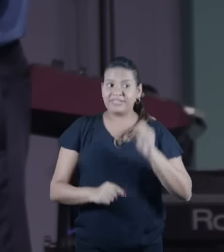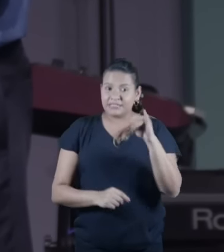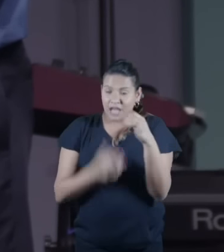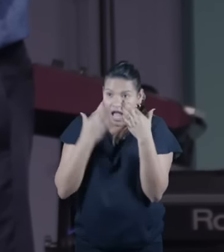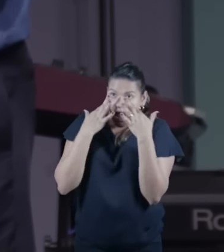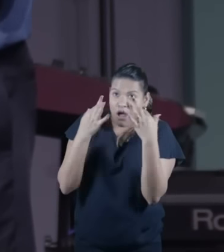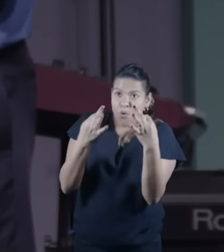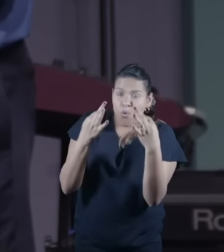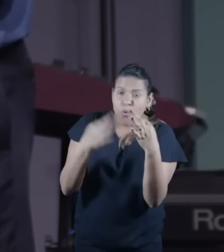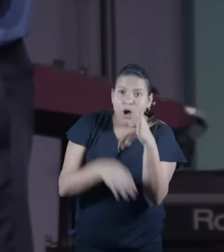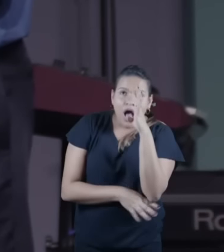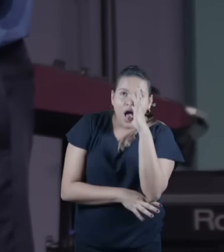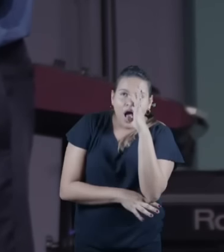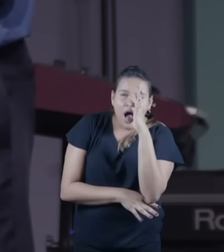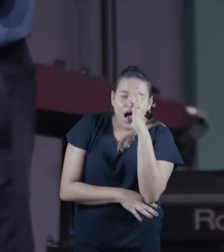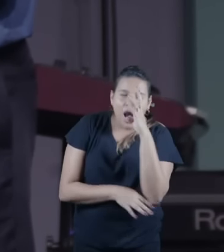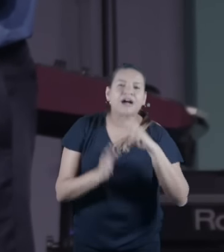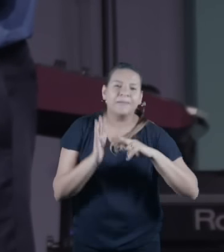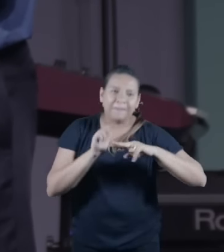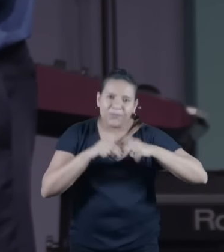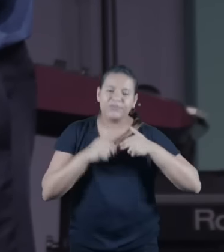eles ficam quietos